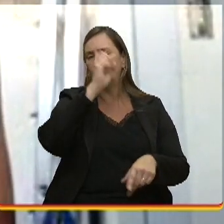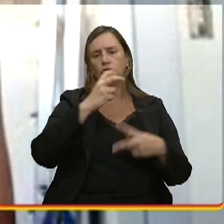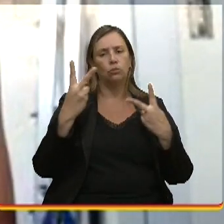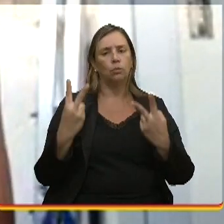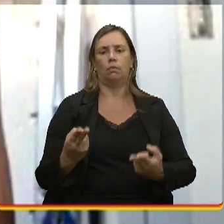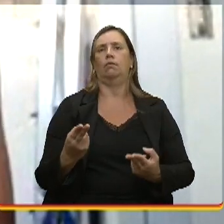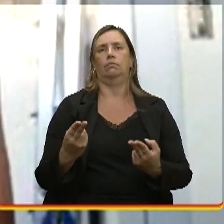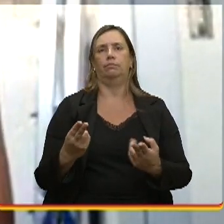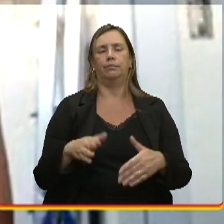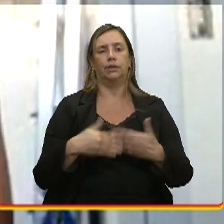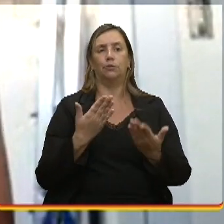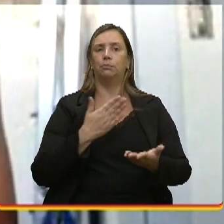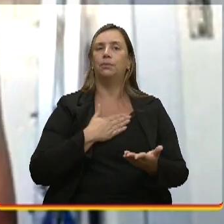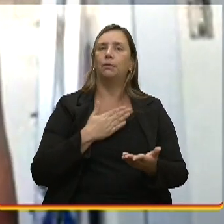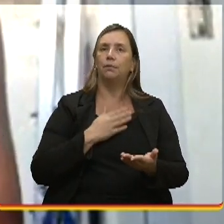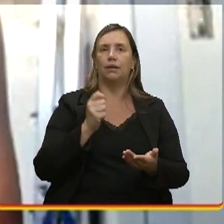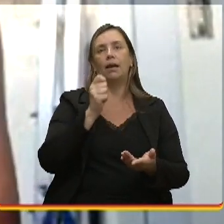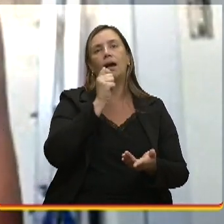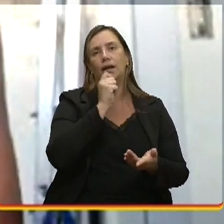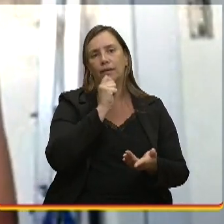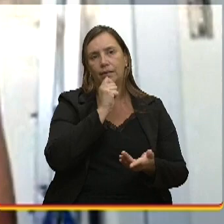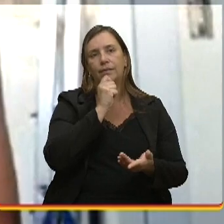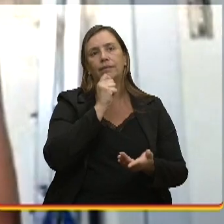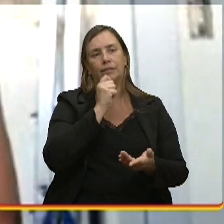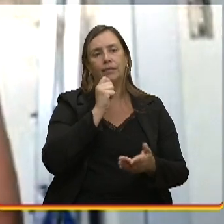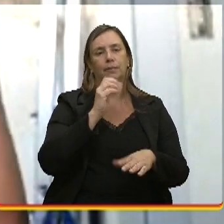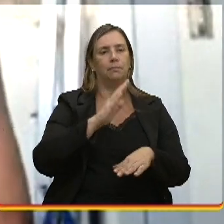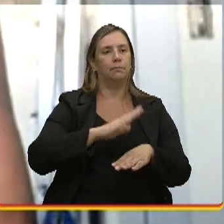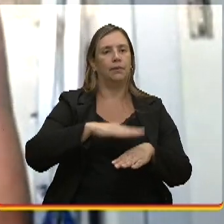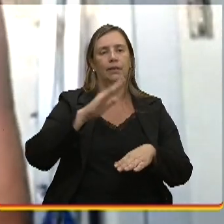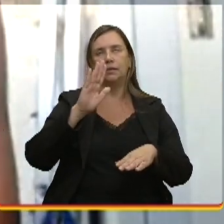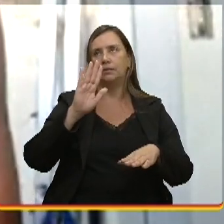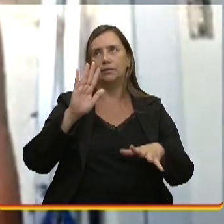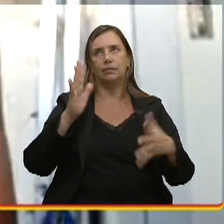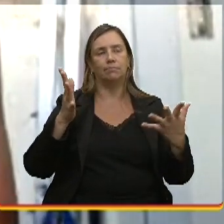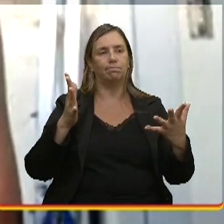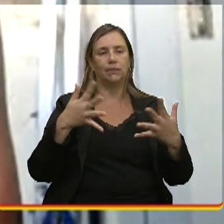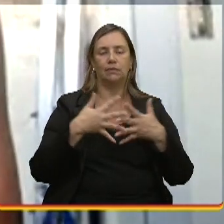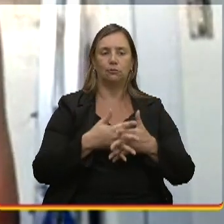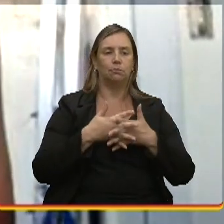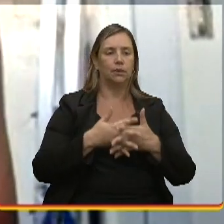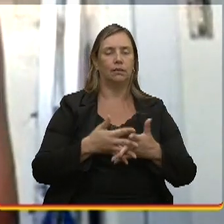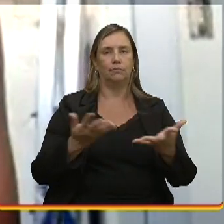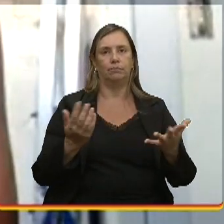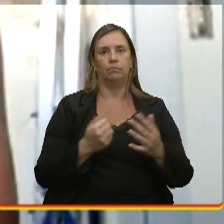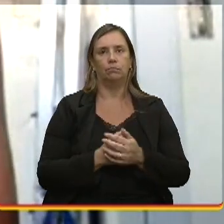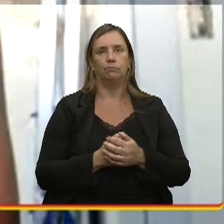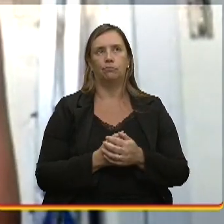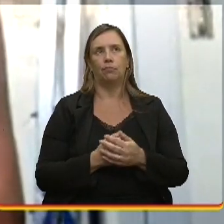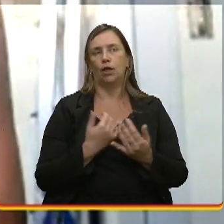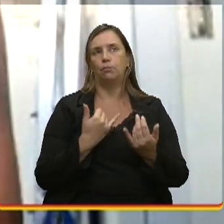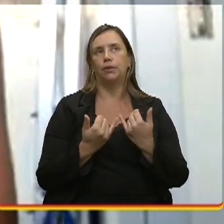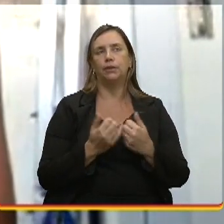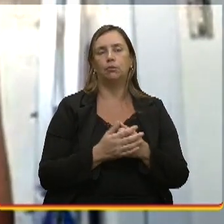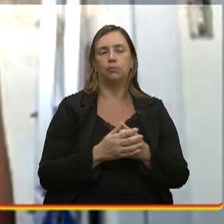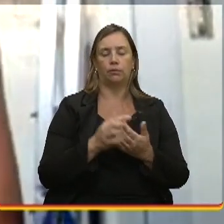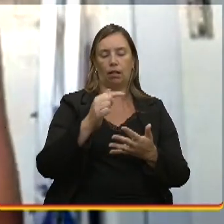Então, isso, para mim, ainda é a coisa que mais me impacta e ainda me incomoda. As outras coisas, como, por exemplo,